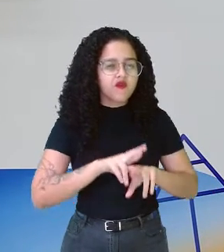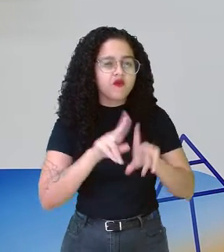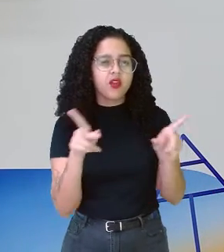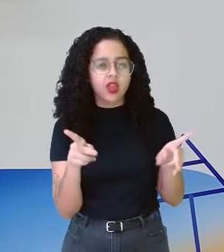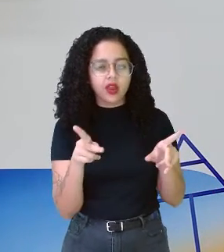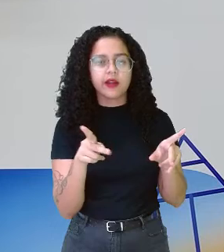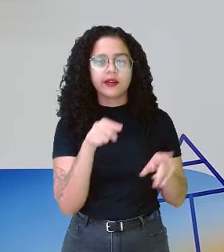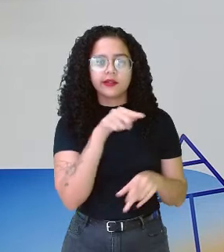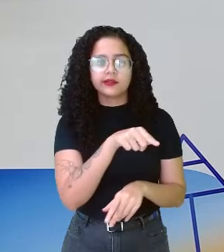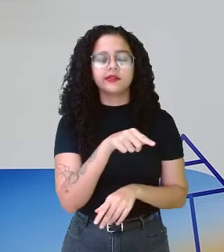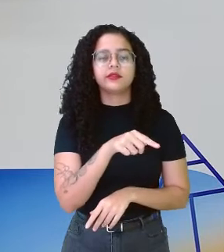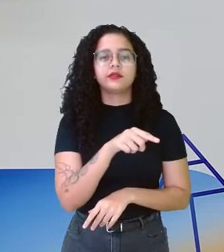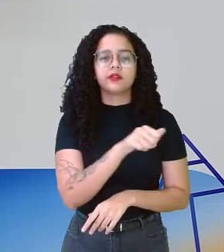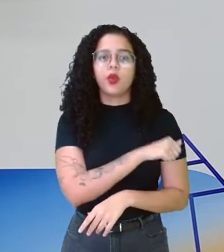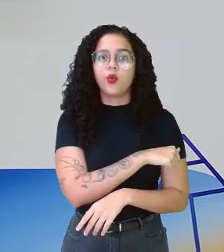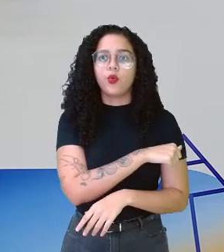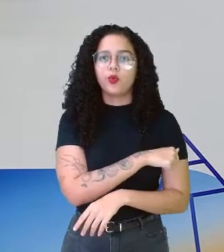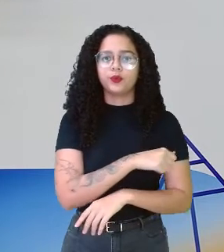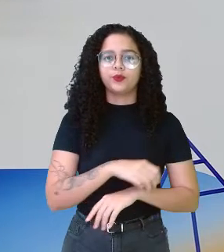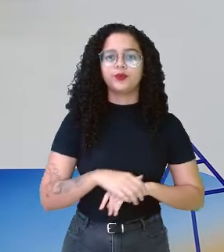avaliação desse estudante.